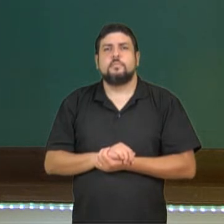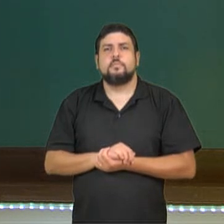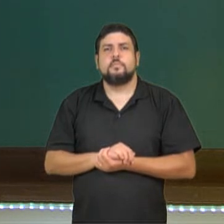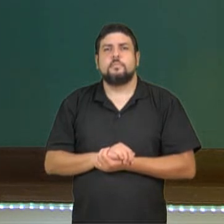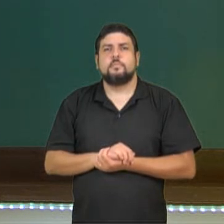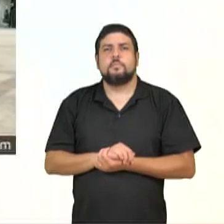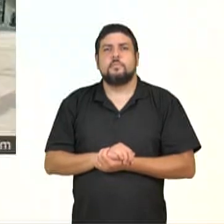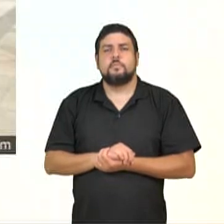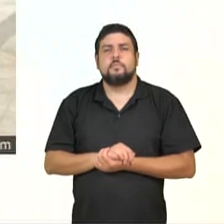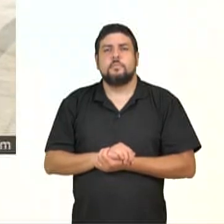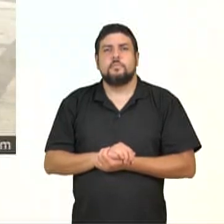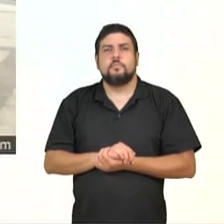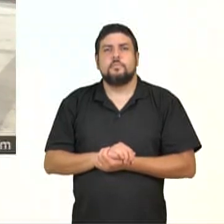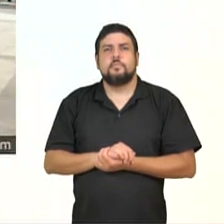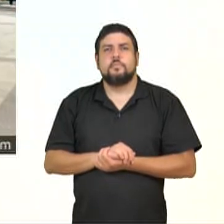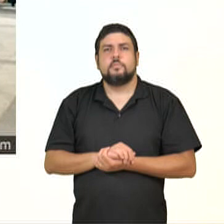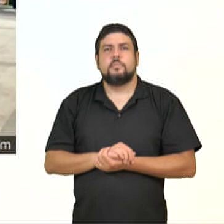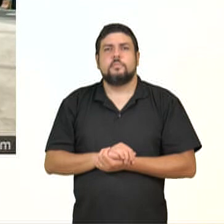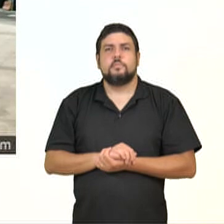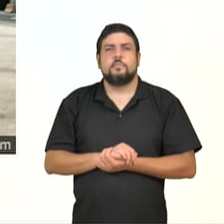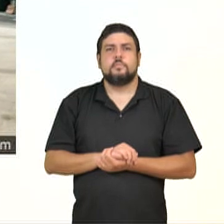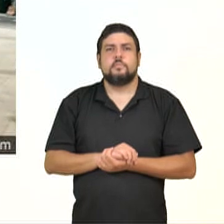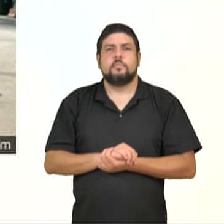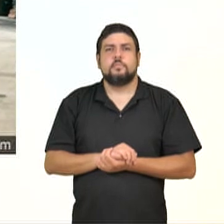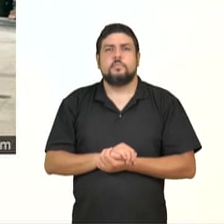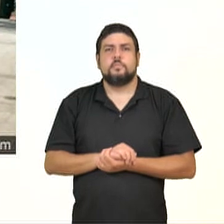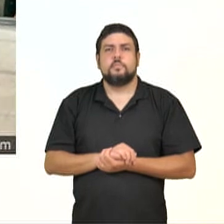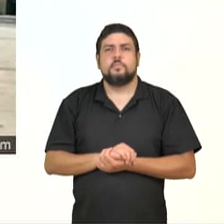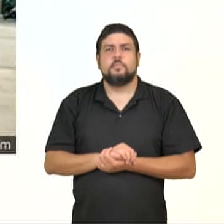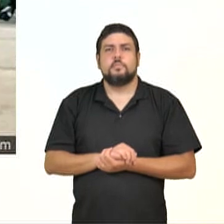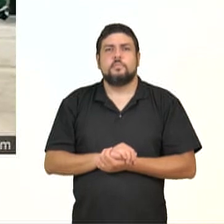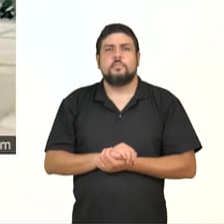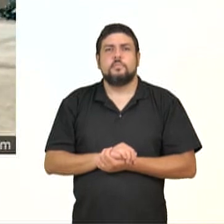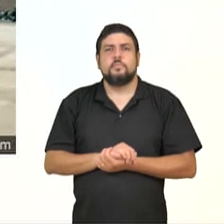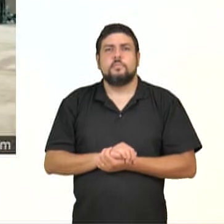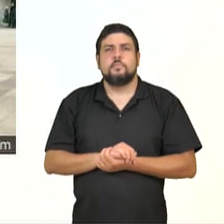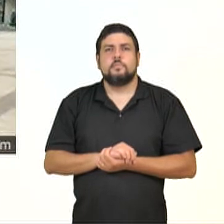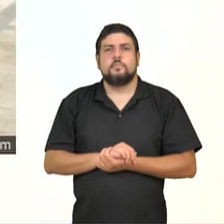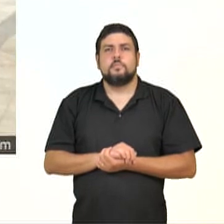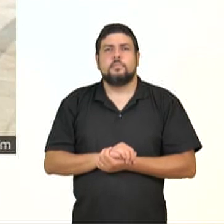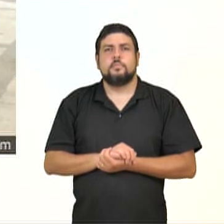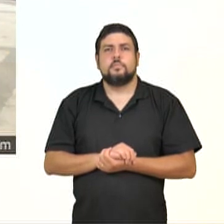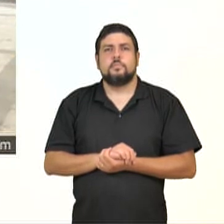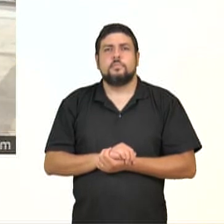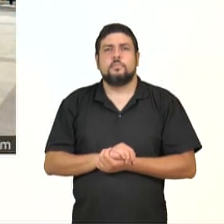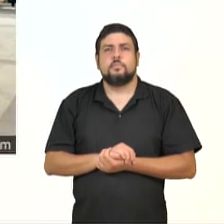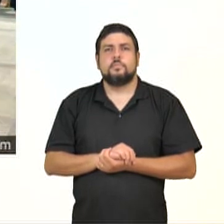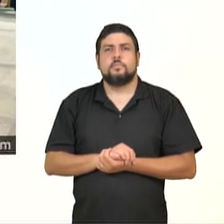E o nollie, que é essa, que é o inverso do ollie, né?